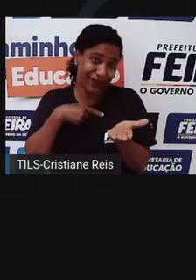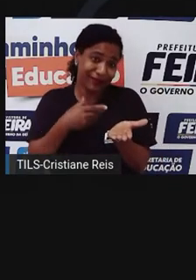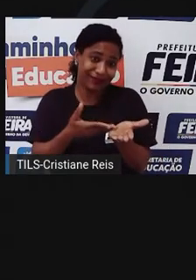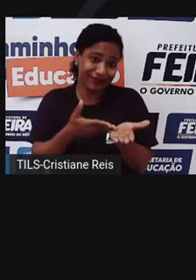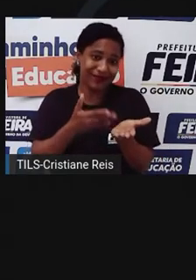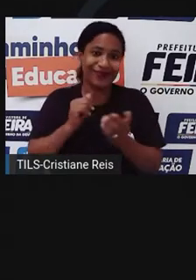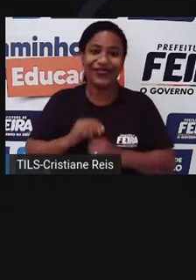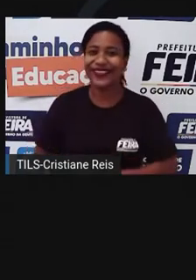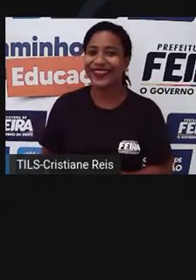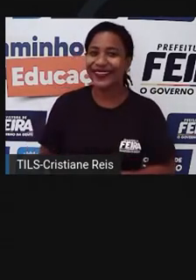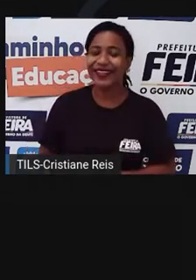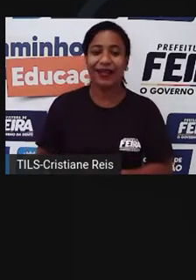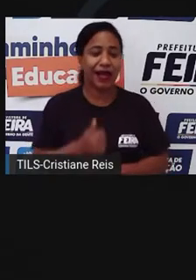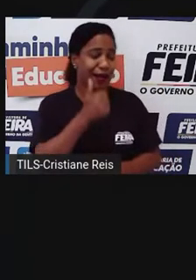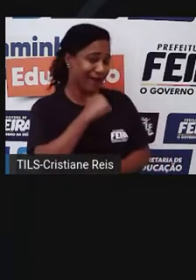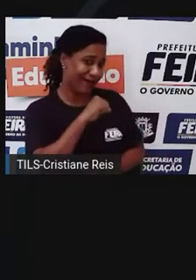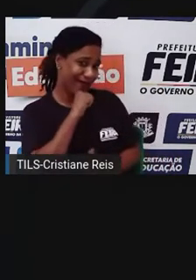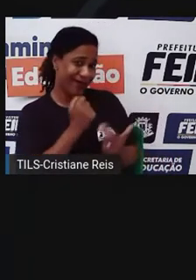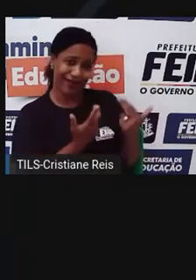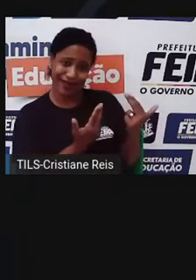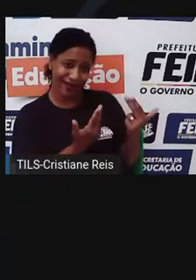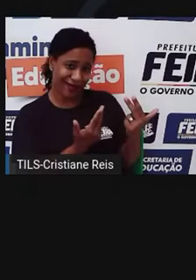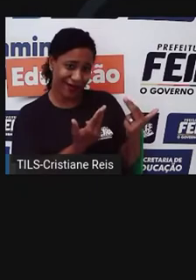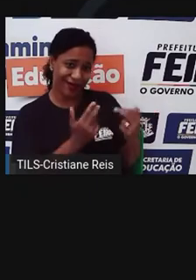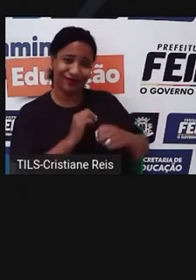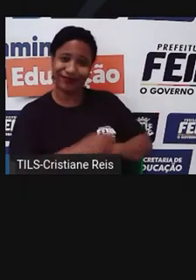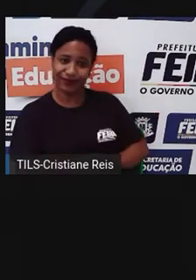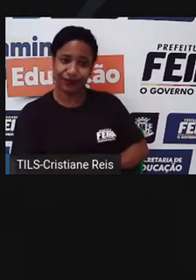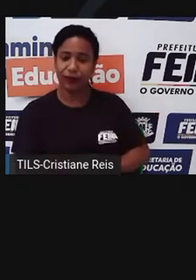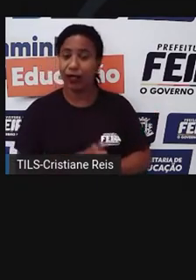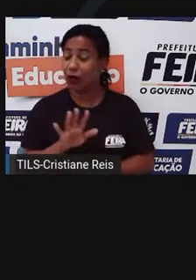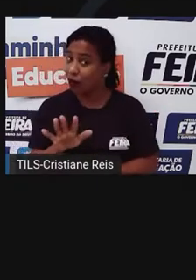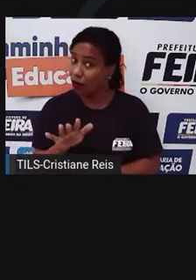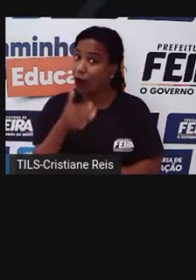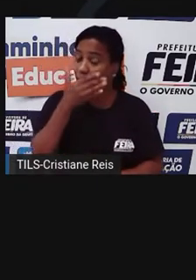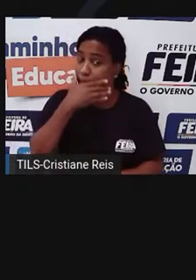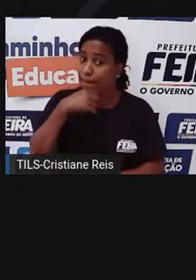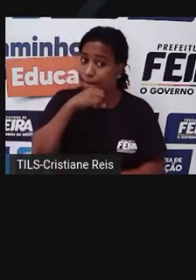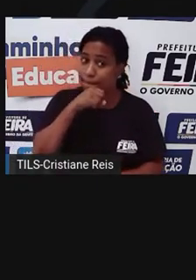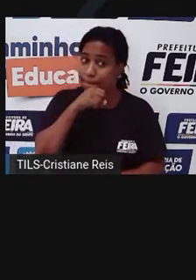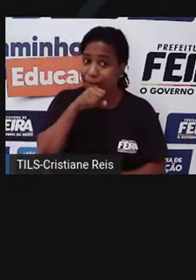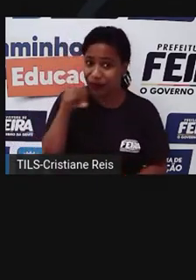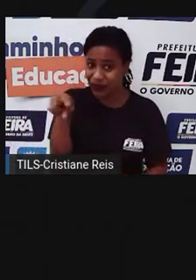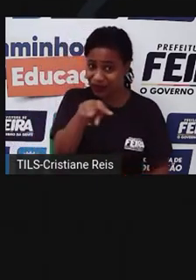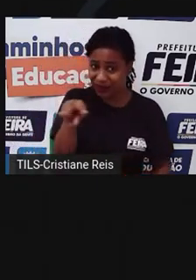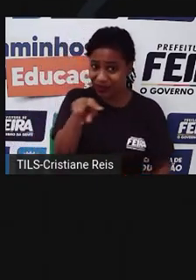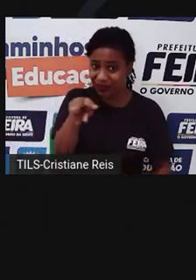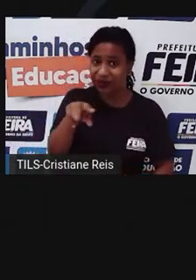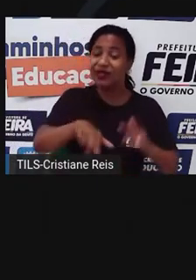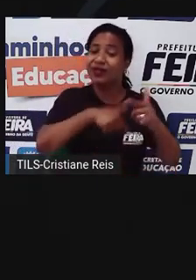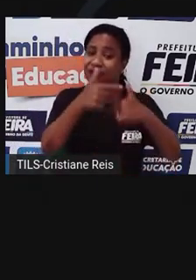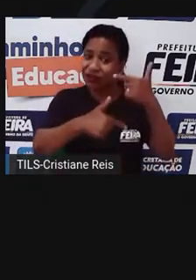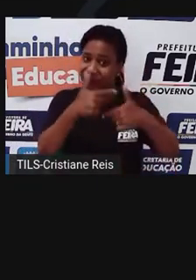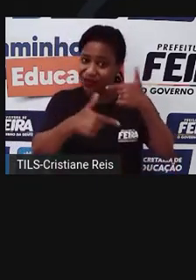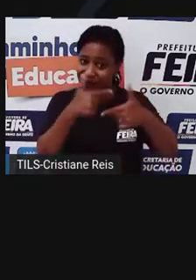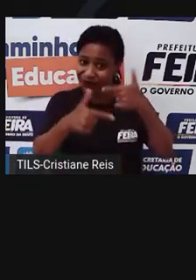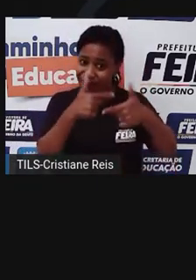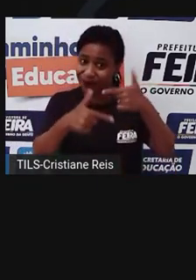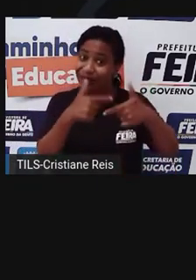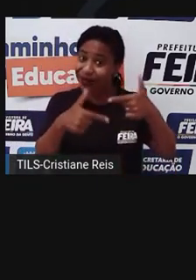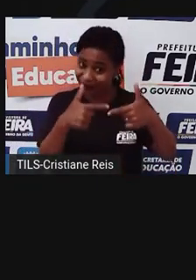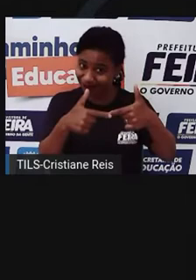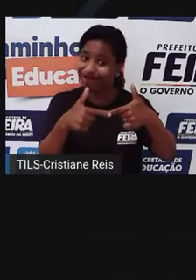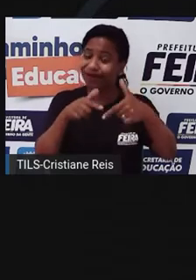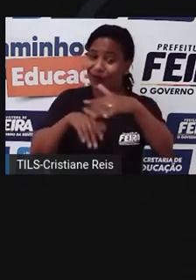A minha mãe faz a mesma coisa. Os seus pais ganham dinheiro pelo trabalho deles. Eles guardam esse dinheiro em uma conta